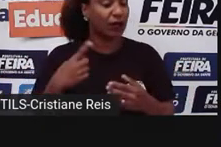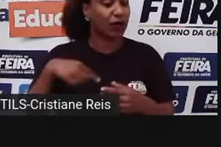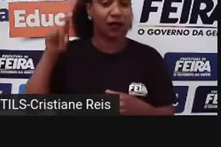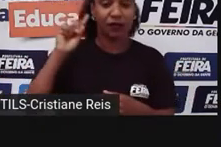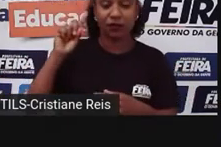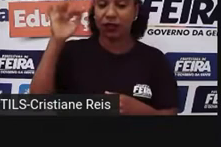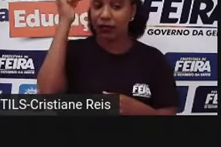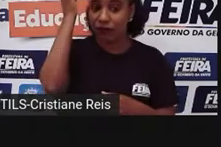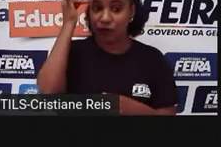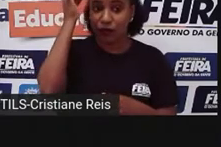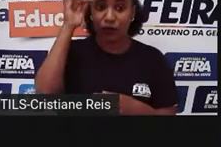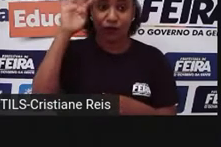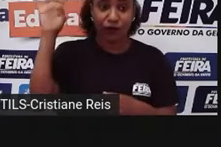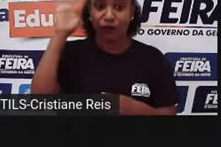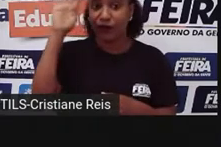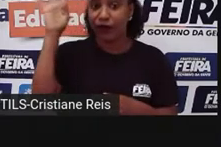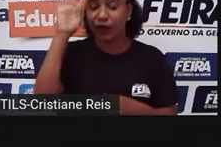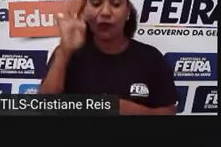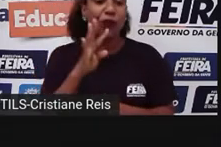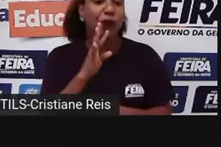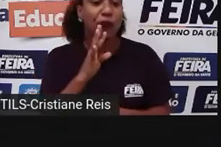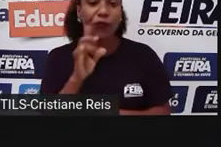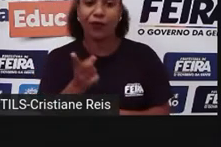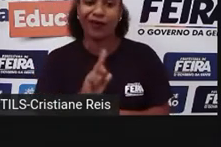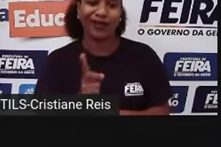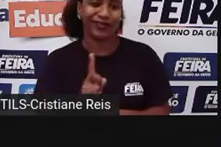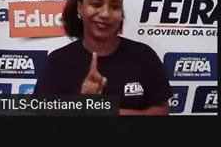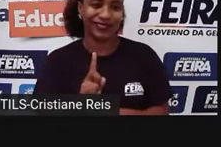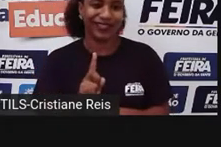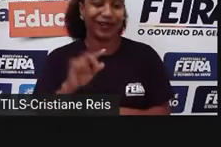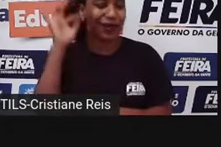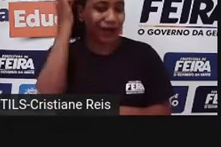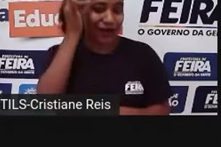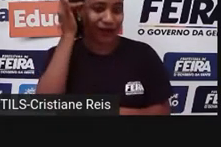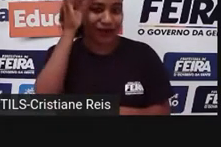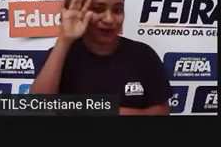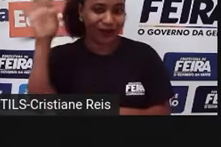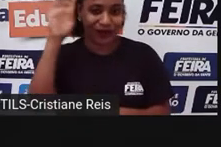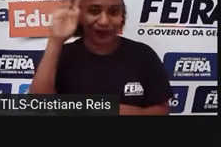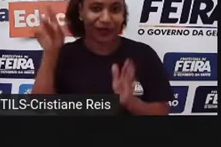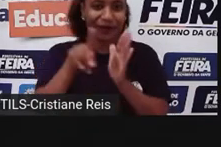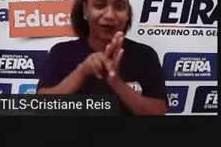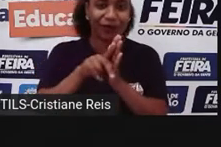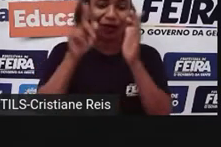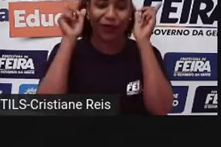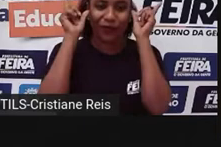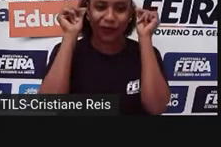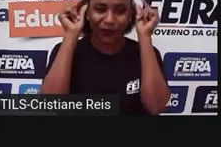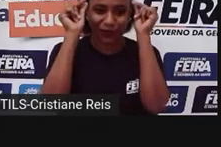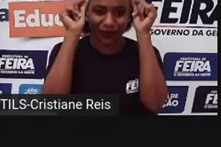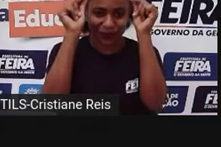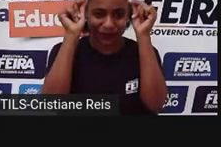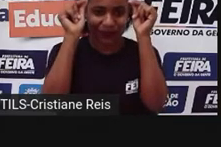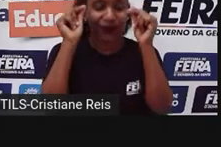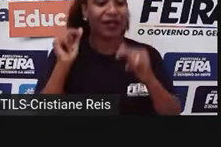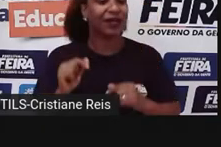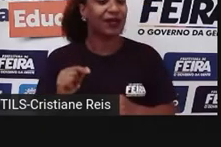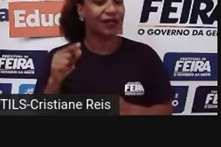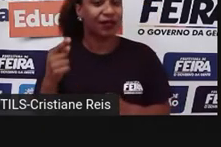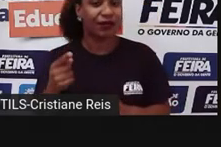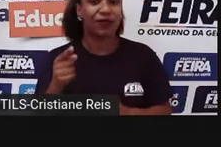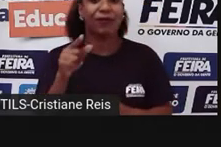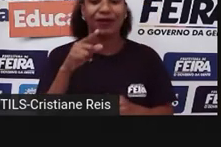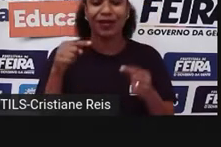usavam as palavras de forma concreta, tá? E colere significa cultivar a terra, plantar,